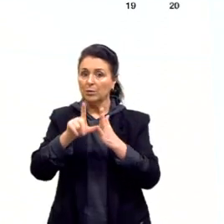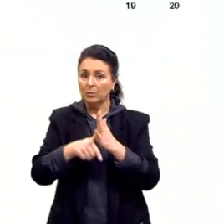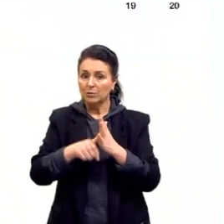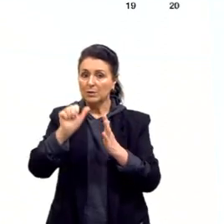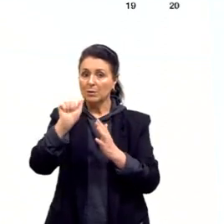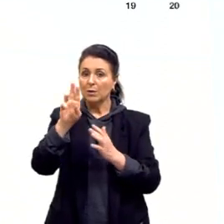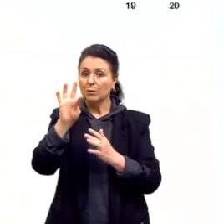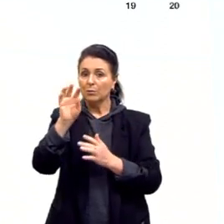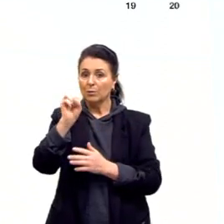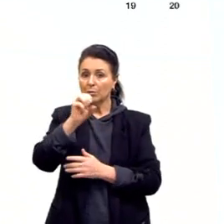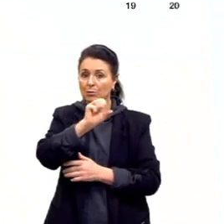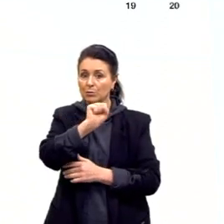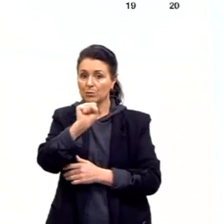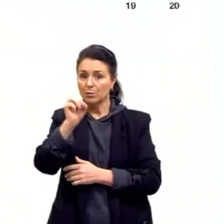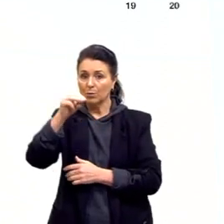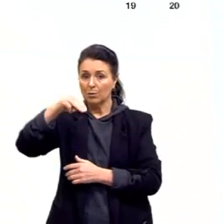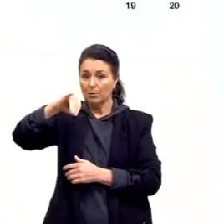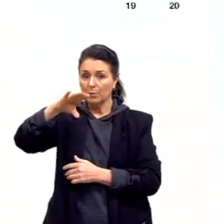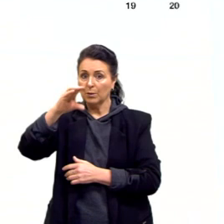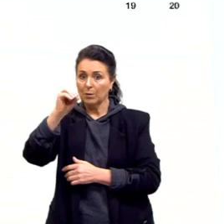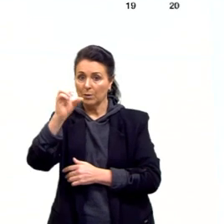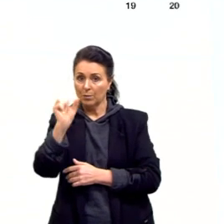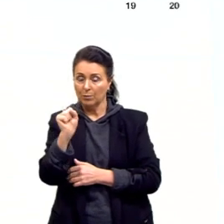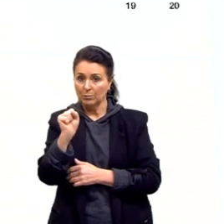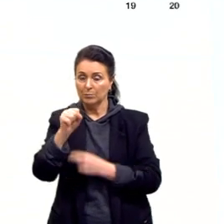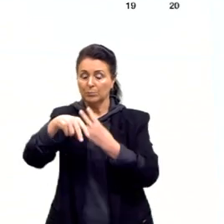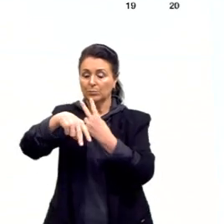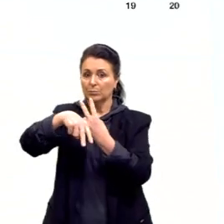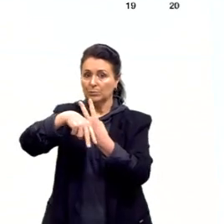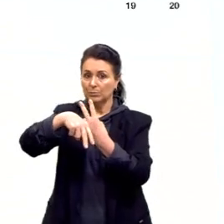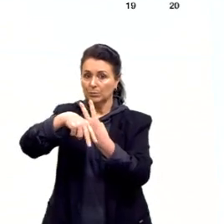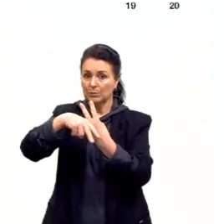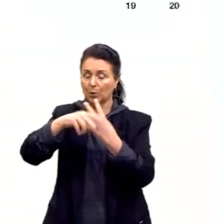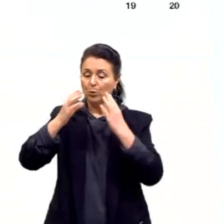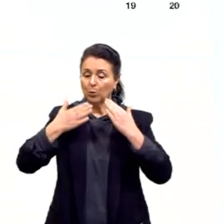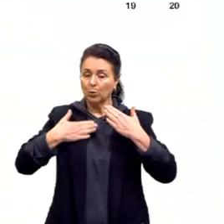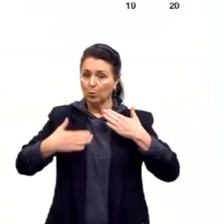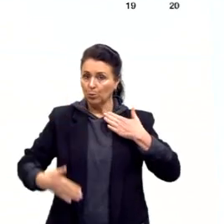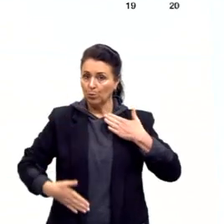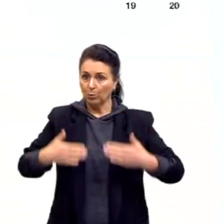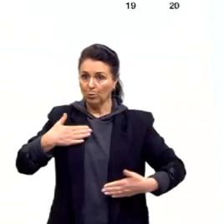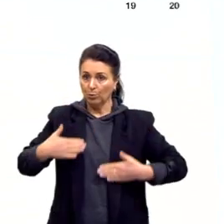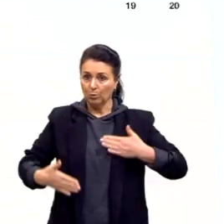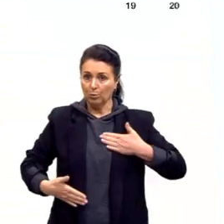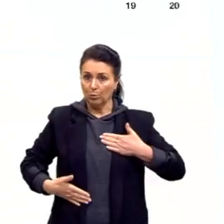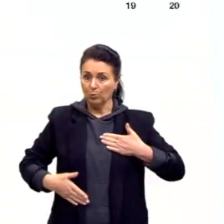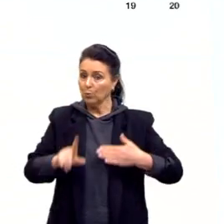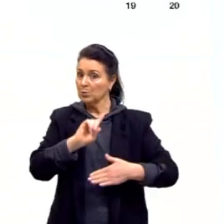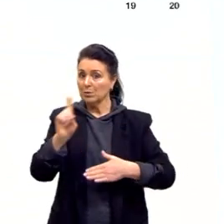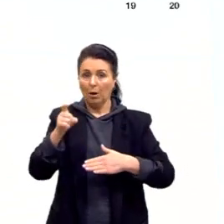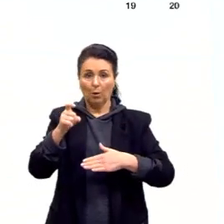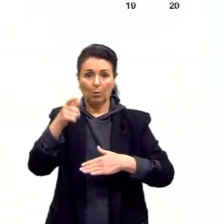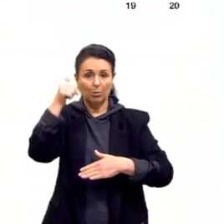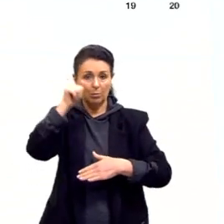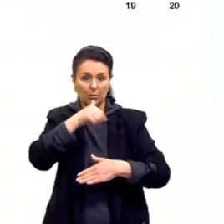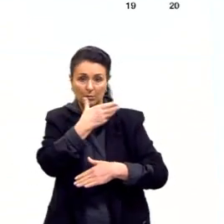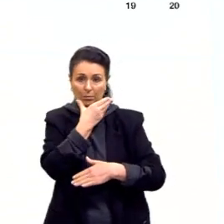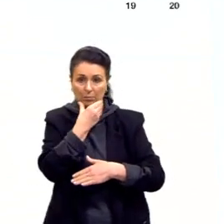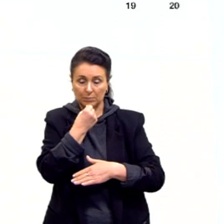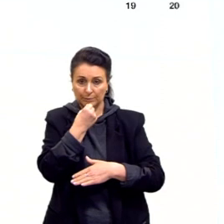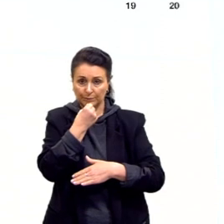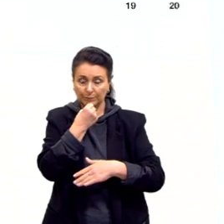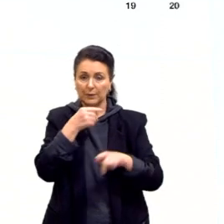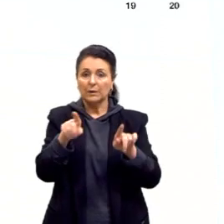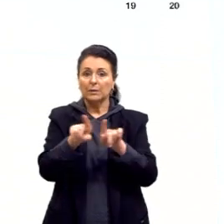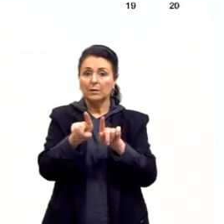autossômicos, que são os cromossomos do corpo em geral, os não sexuais. E depois, nós temos os